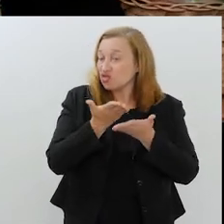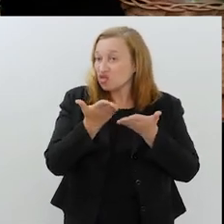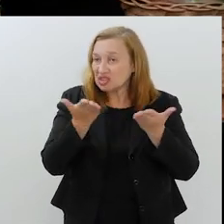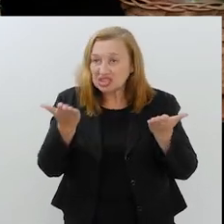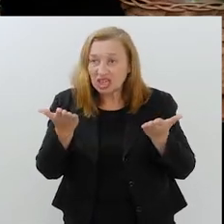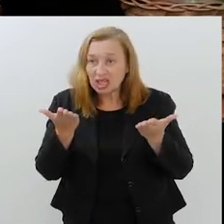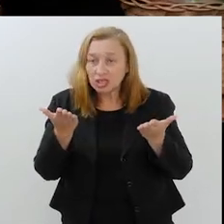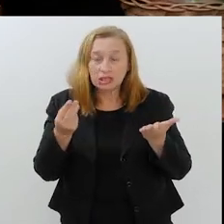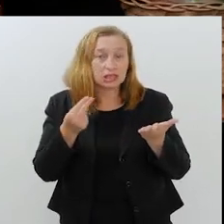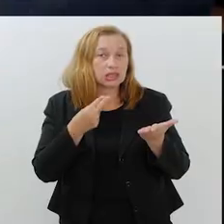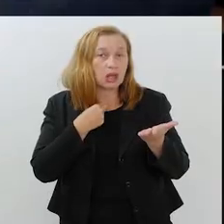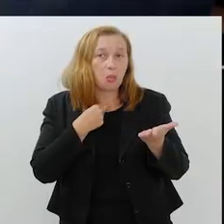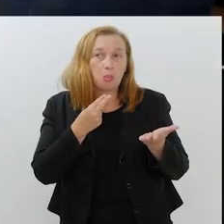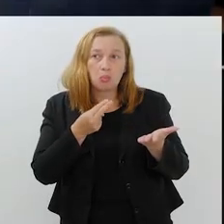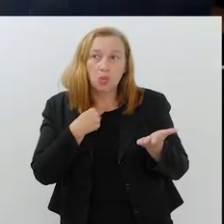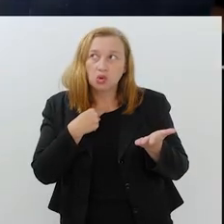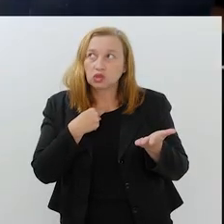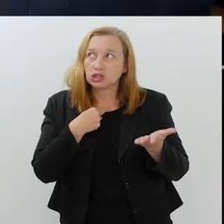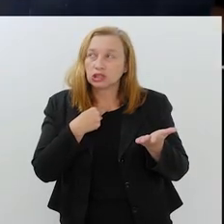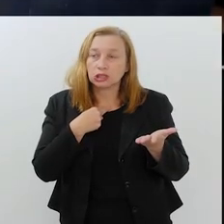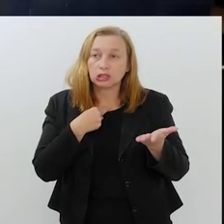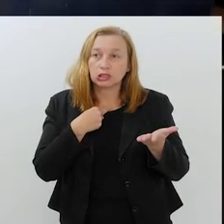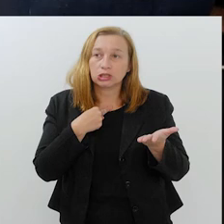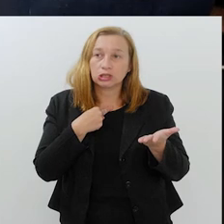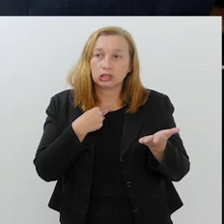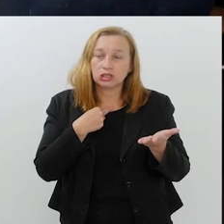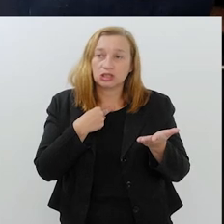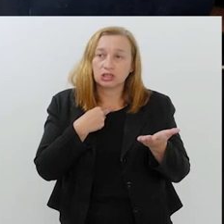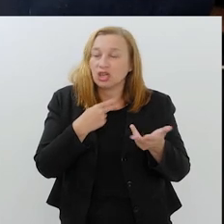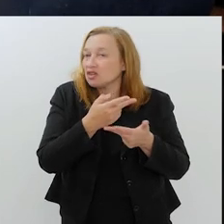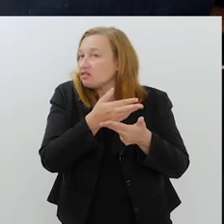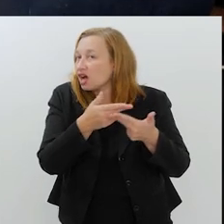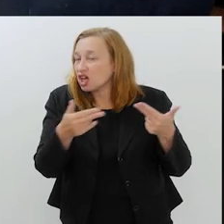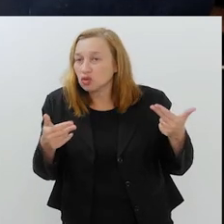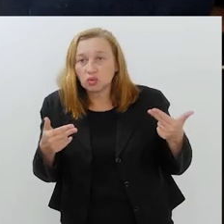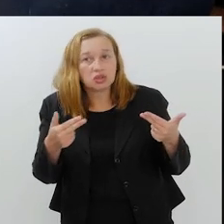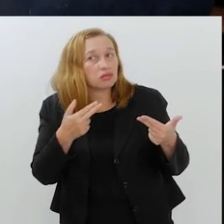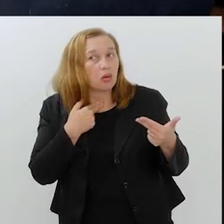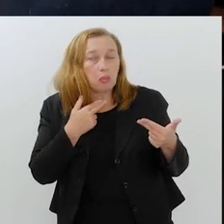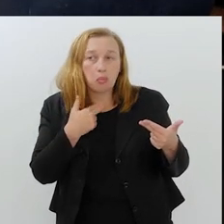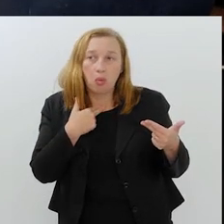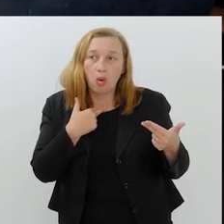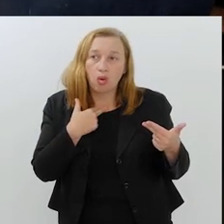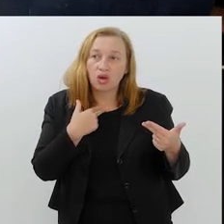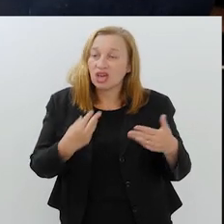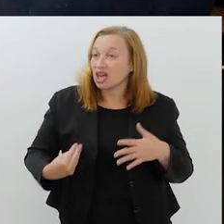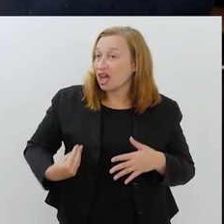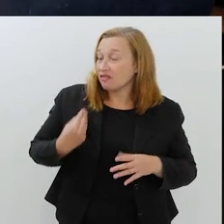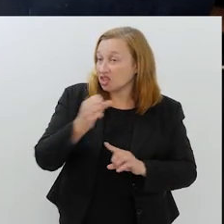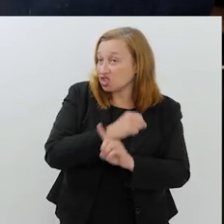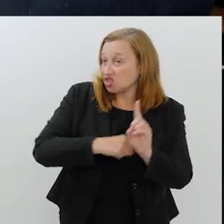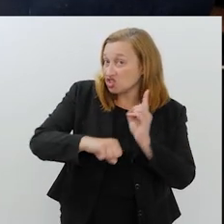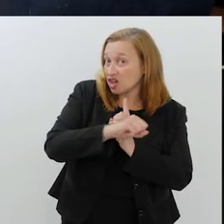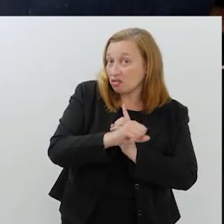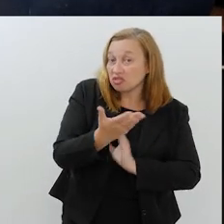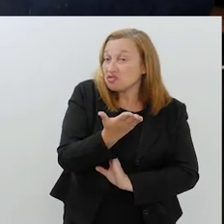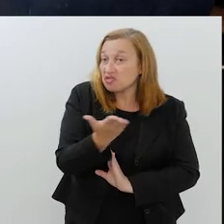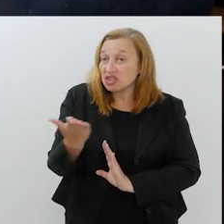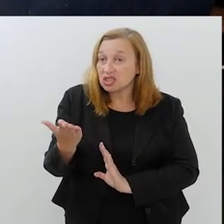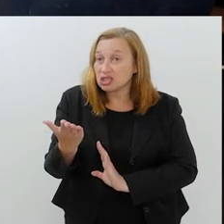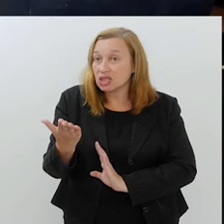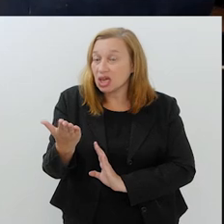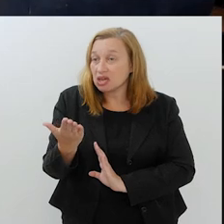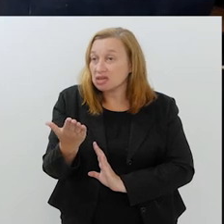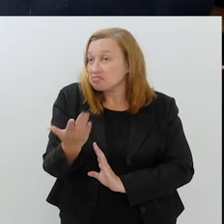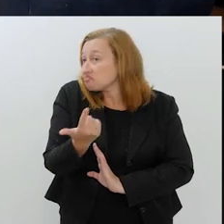vocês não pode, muitas coisas não podem, que a vida social de